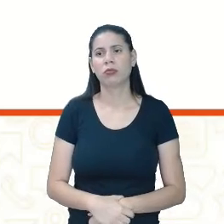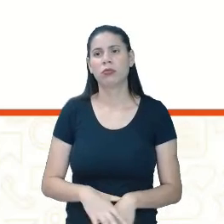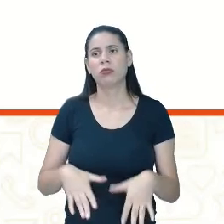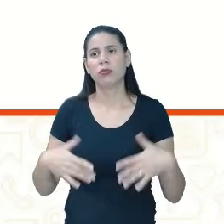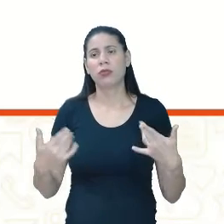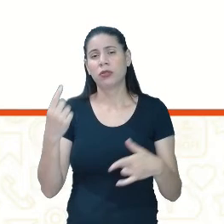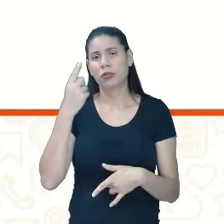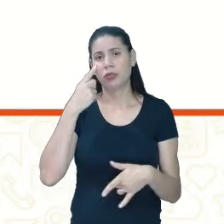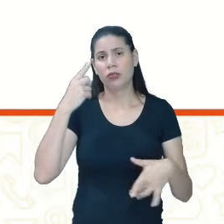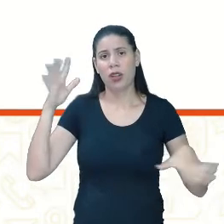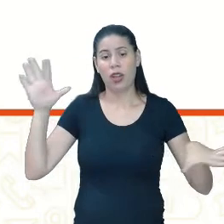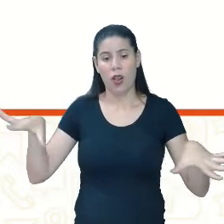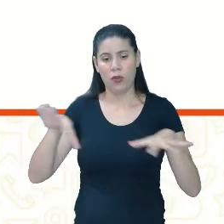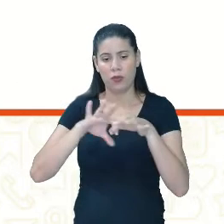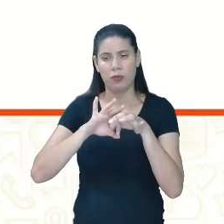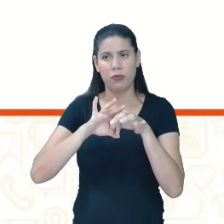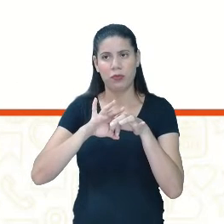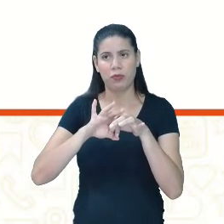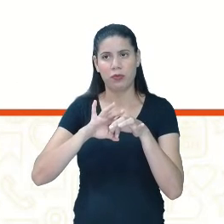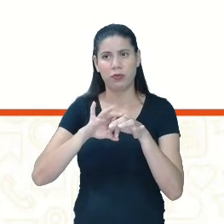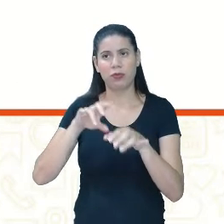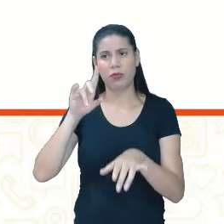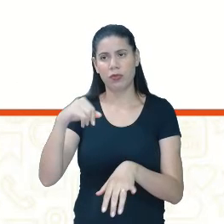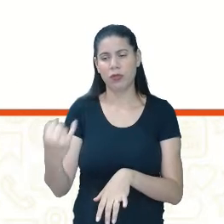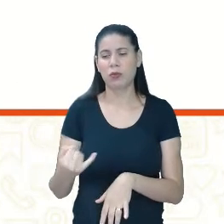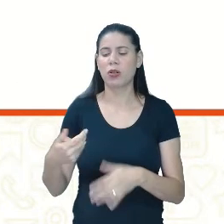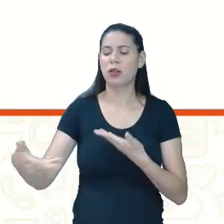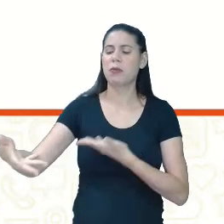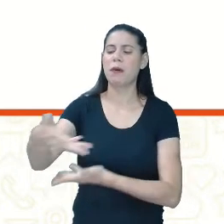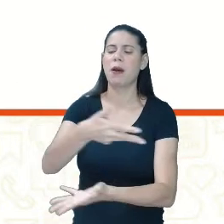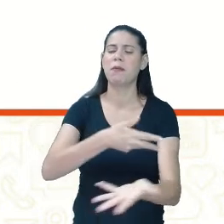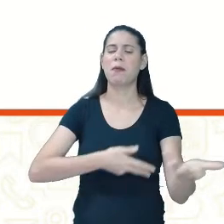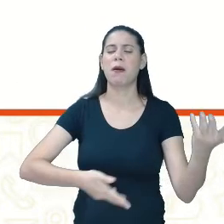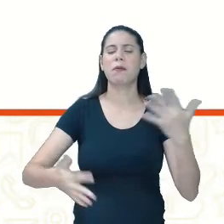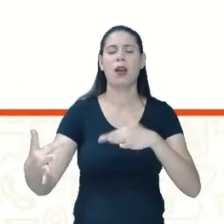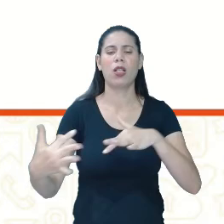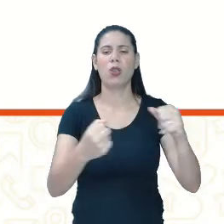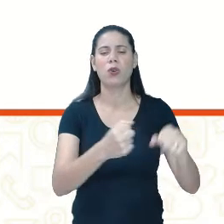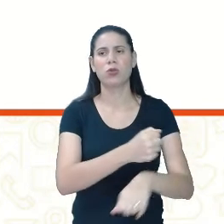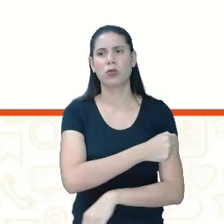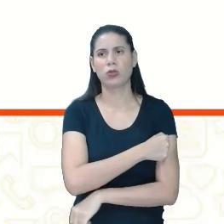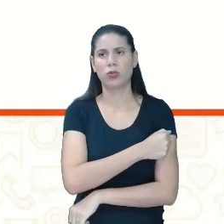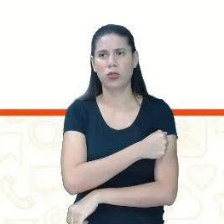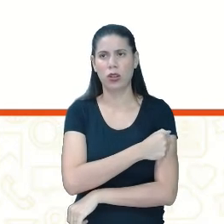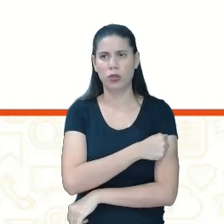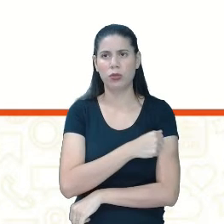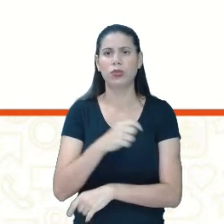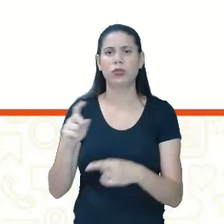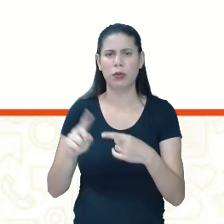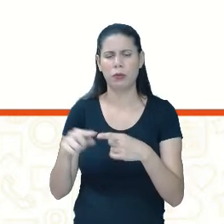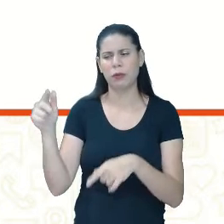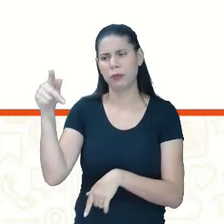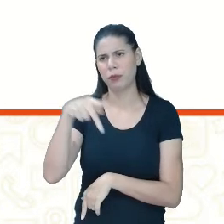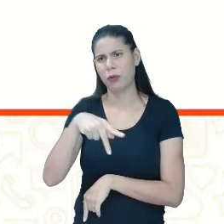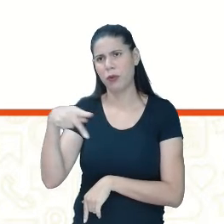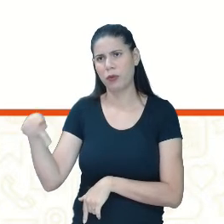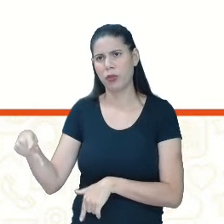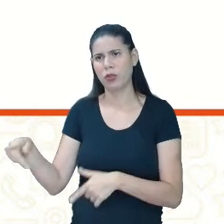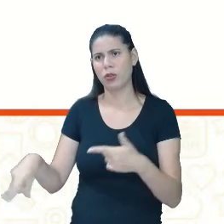essa junção da importância da colaboração de todos, de todos os estudantes, mais dos professores,